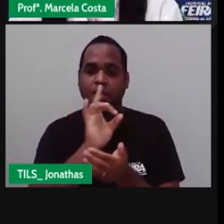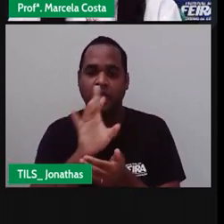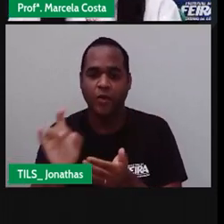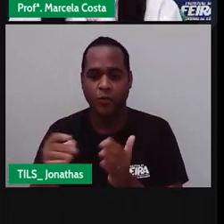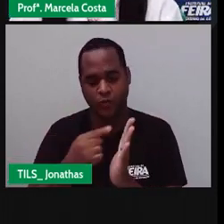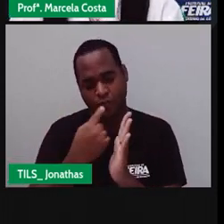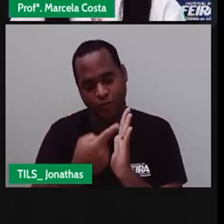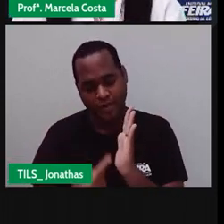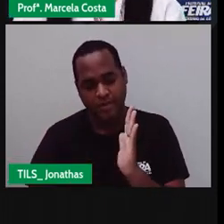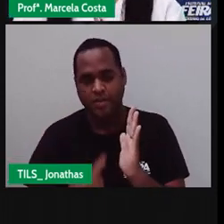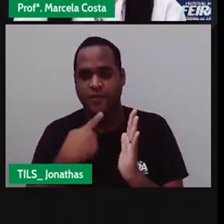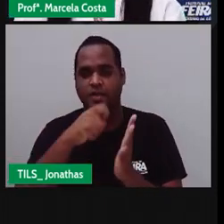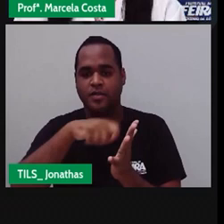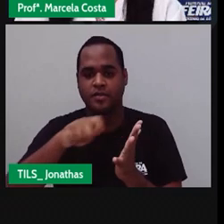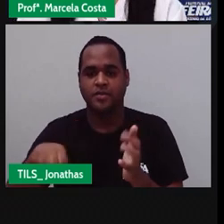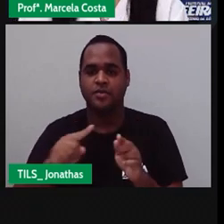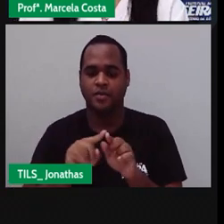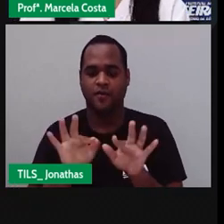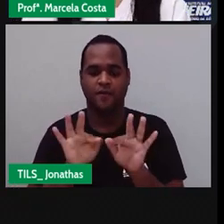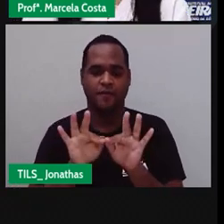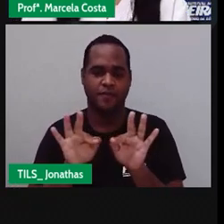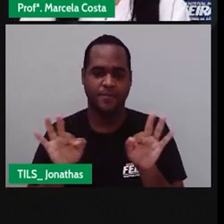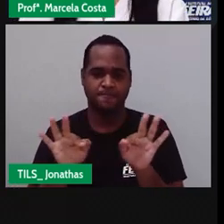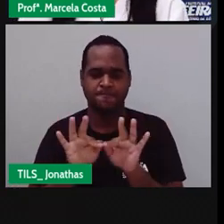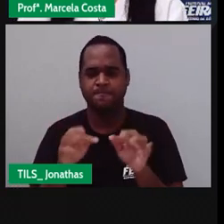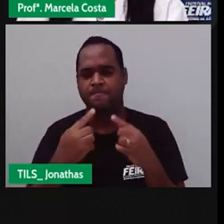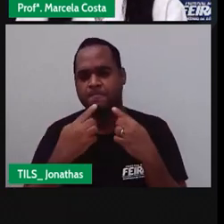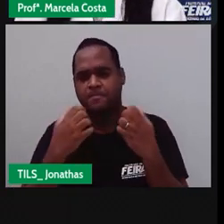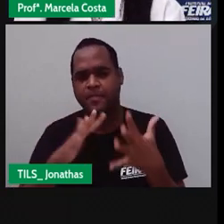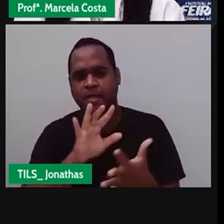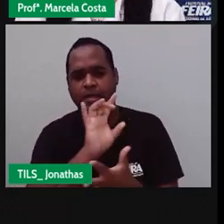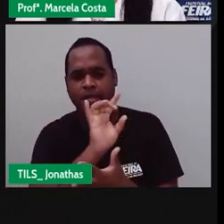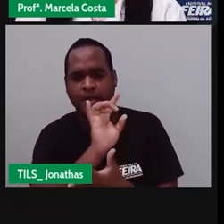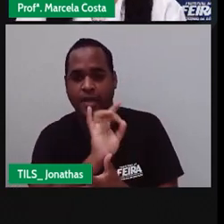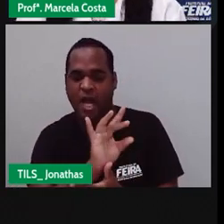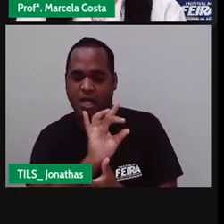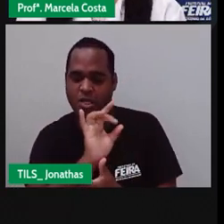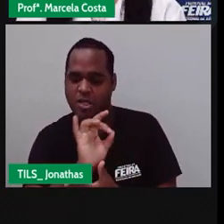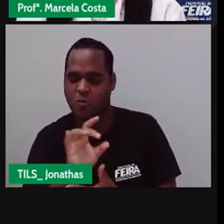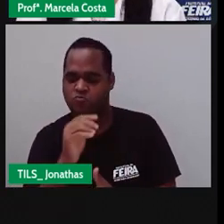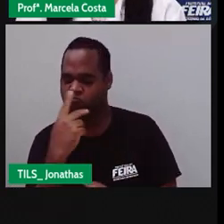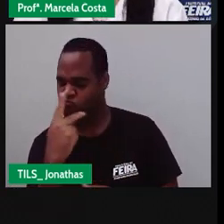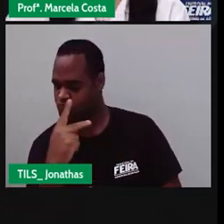No caderno Essa frase Cada um Na sua